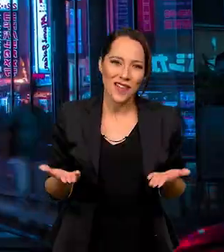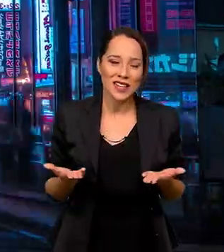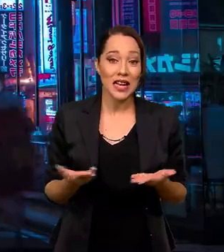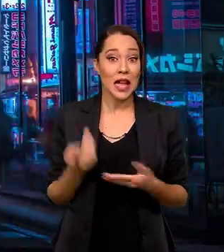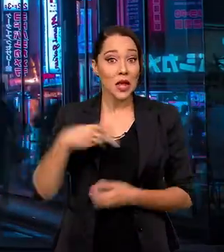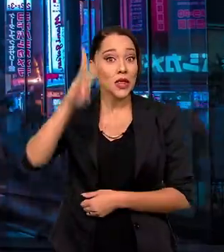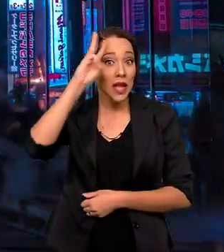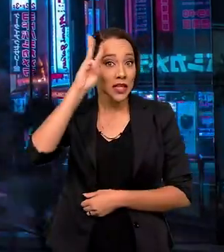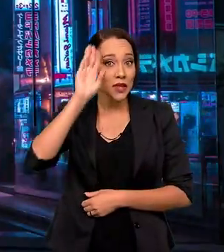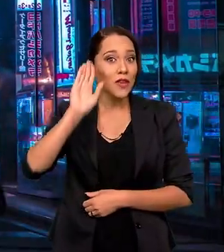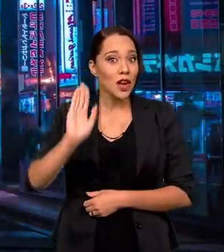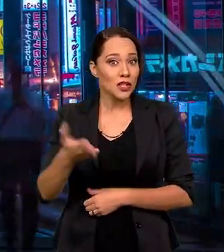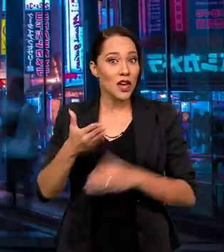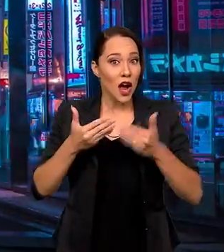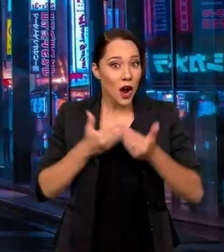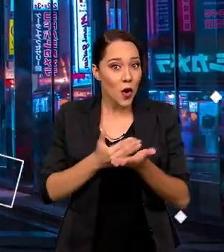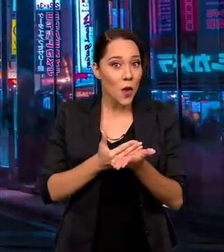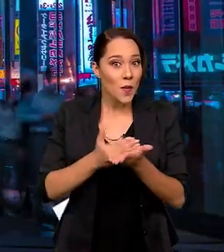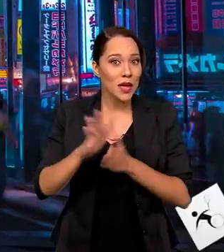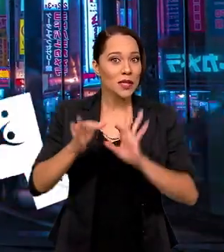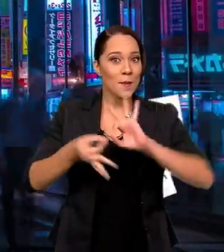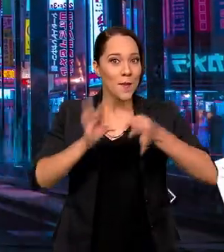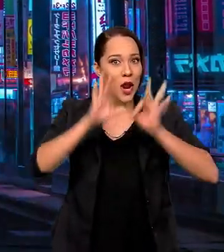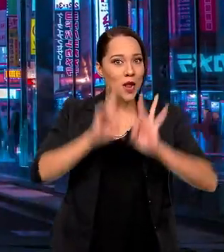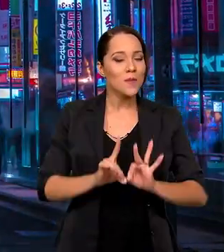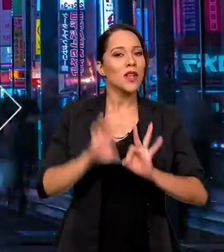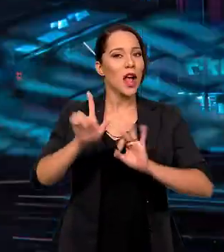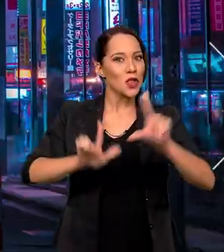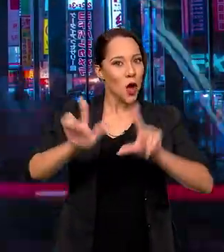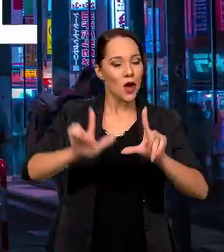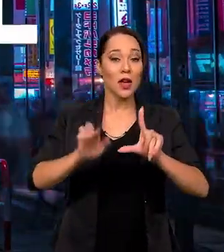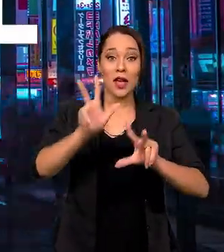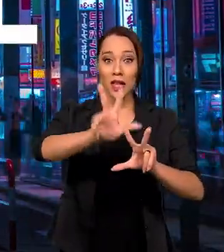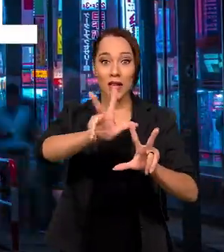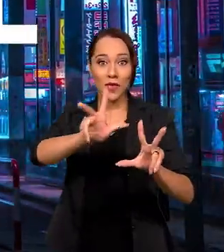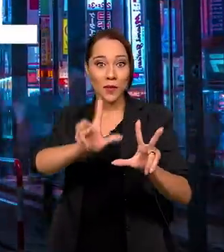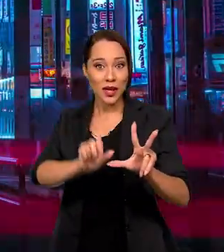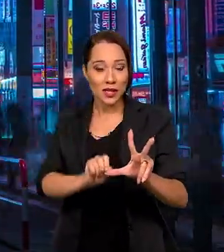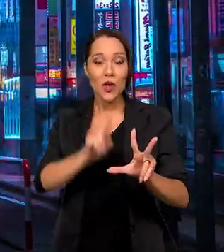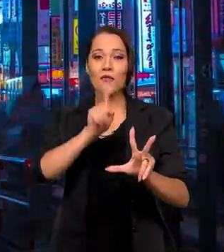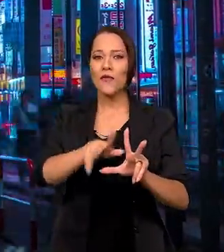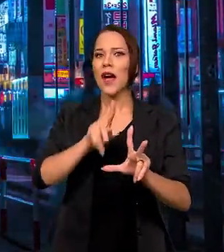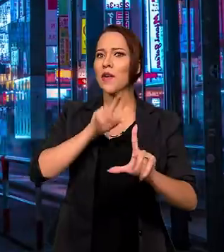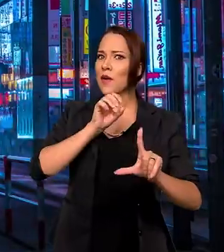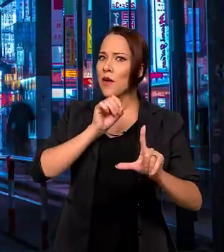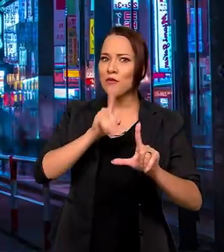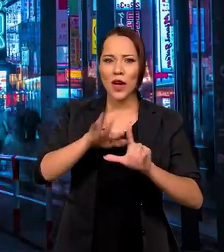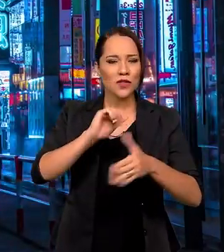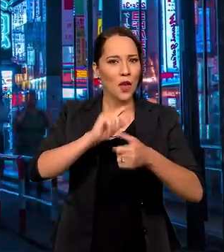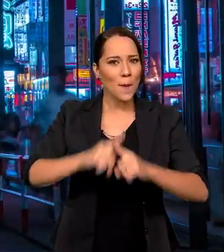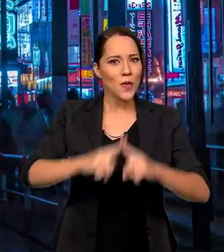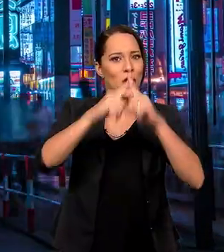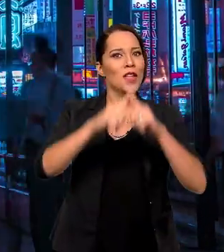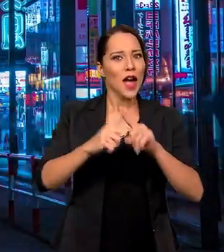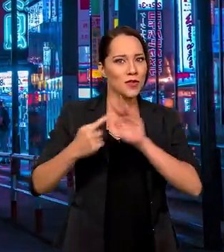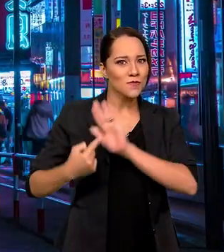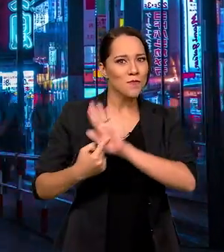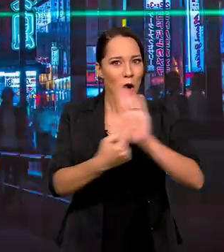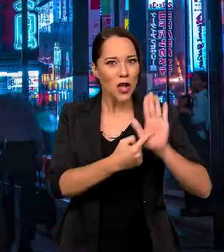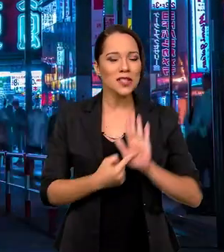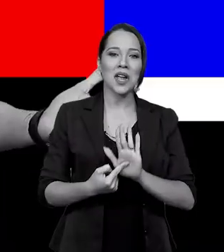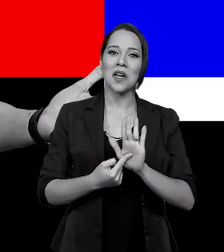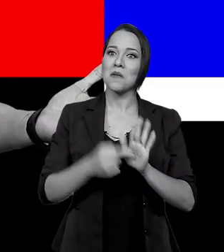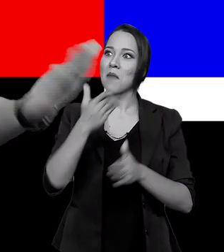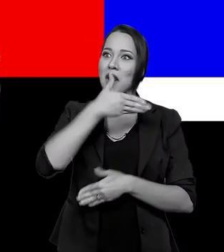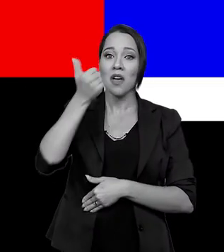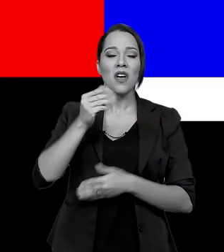não? Nessa terça-feira já é a abertura dos Jogos Paralímpicos de Tóquio. E a TV Brasil vai transmitir os Jogos, hein? Olha que